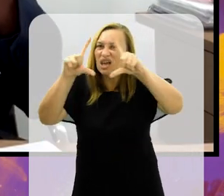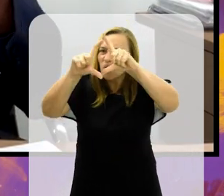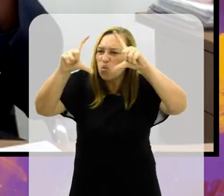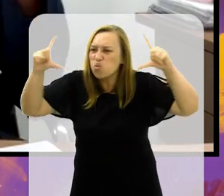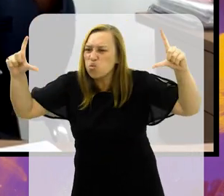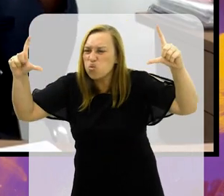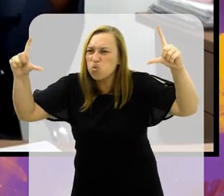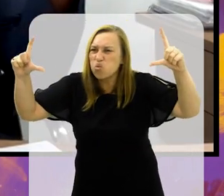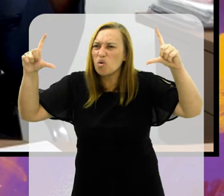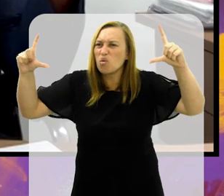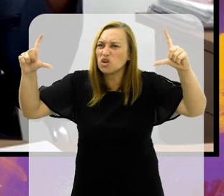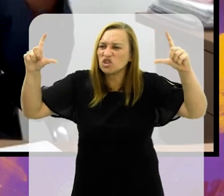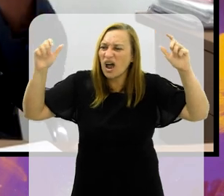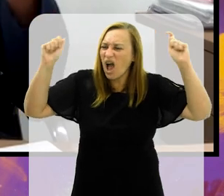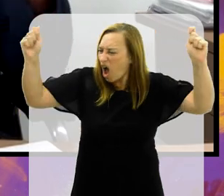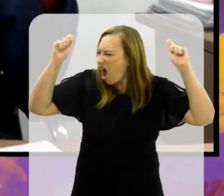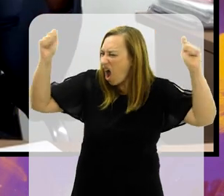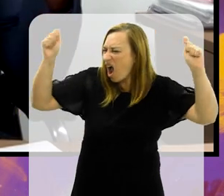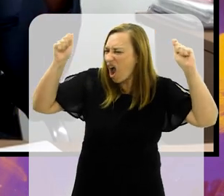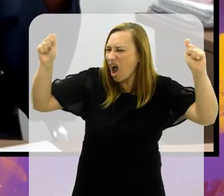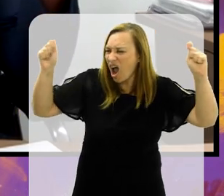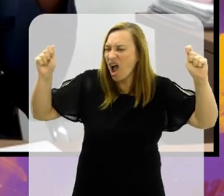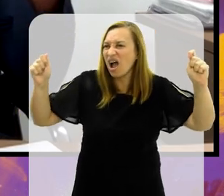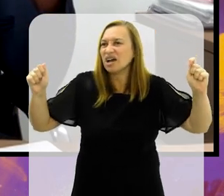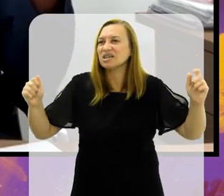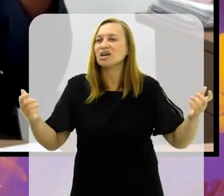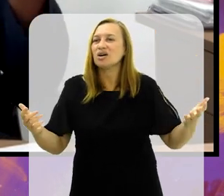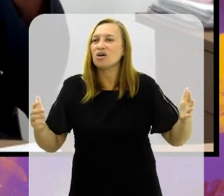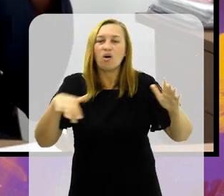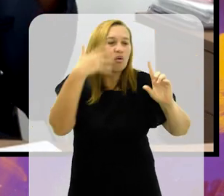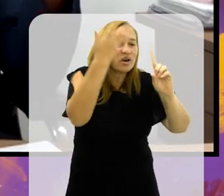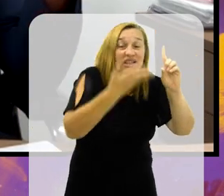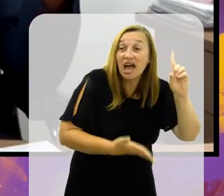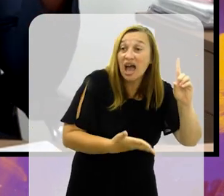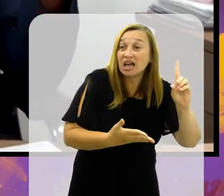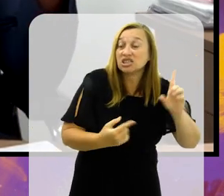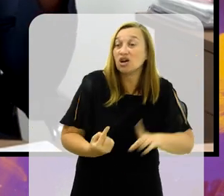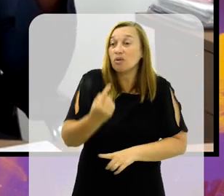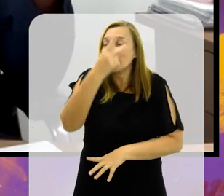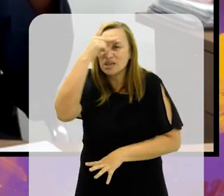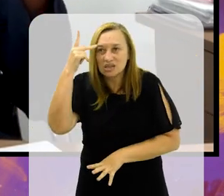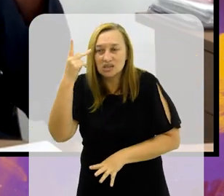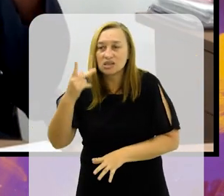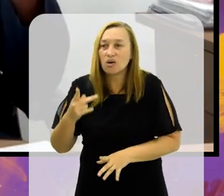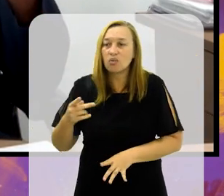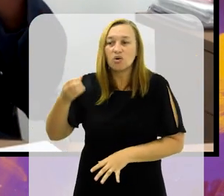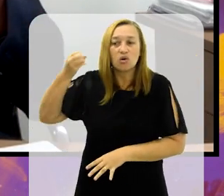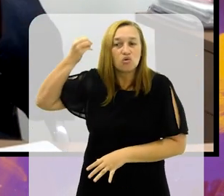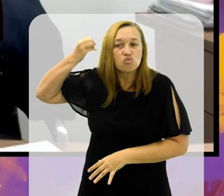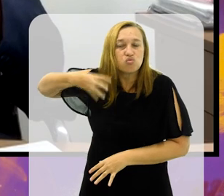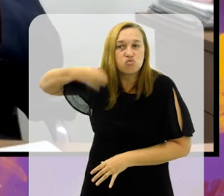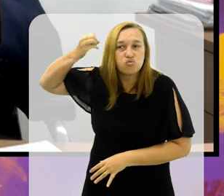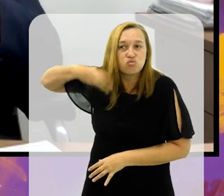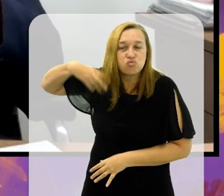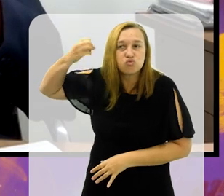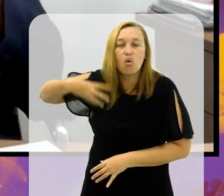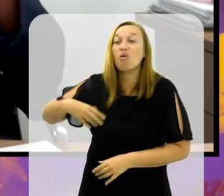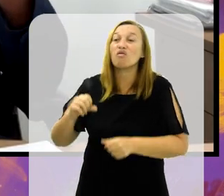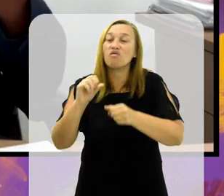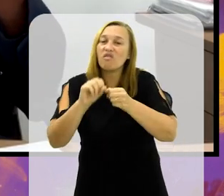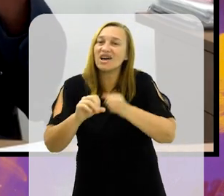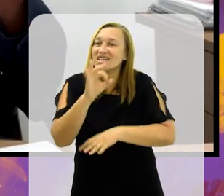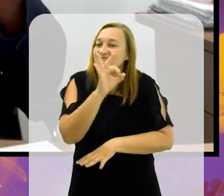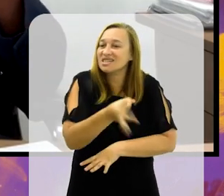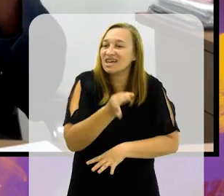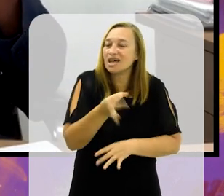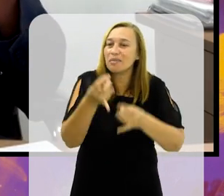levantou aquela estrutura nova em homenagem a alguém. O que a audiodescrição faz é